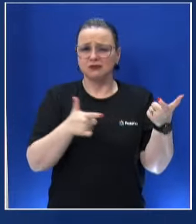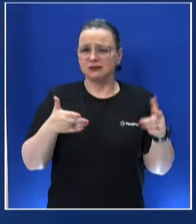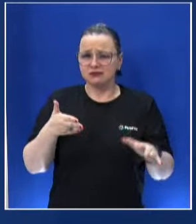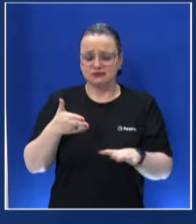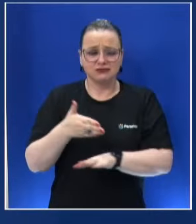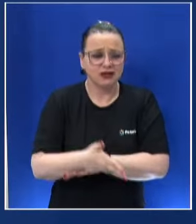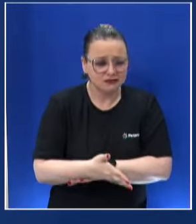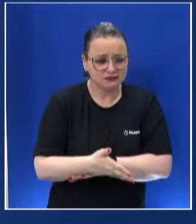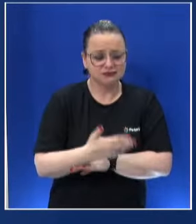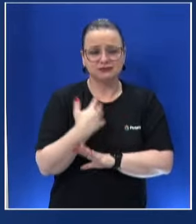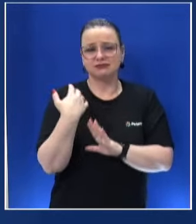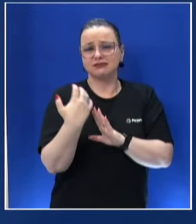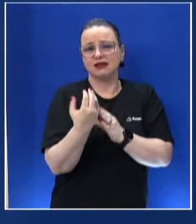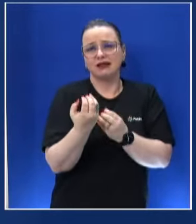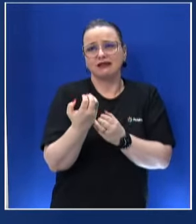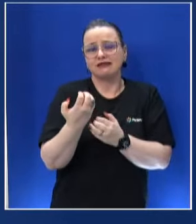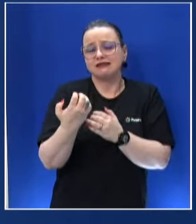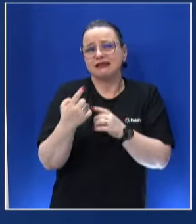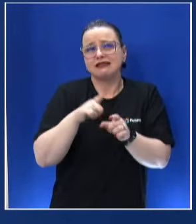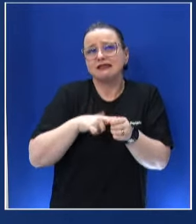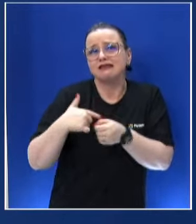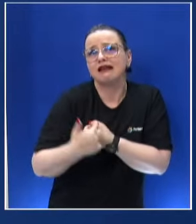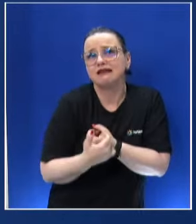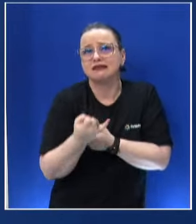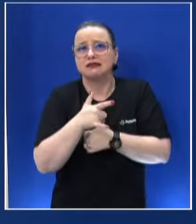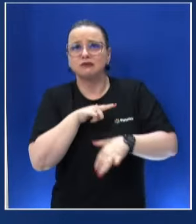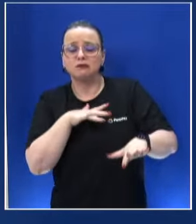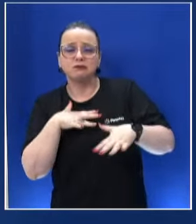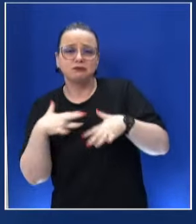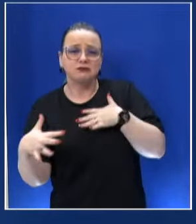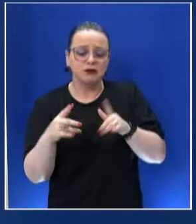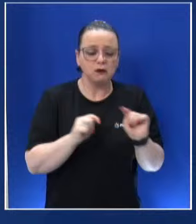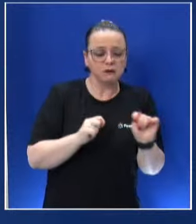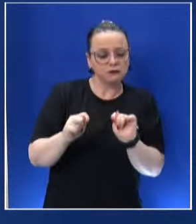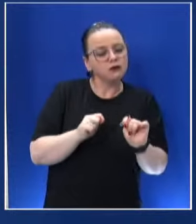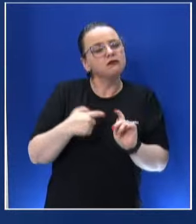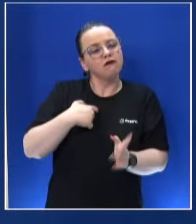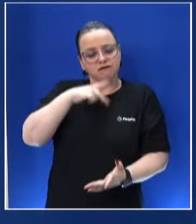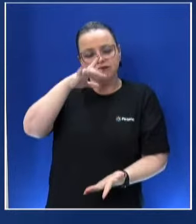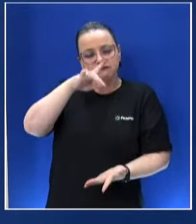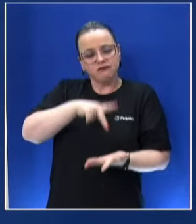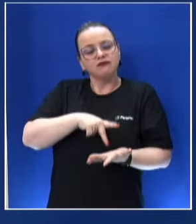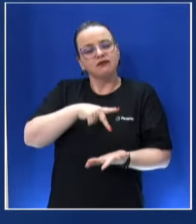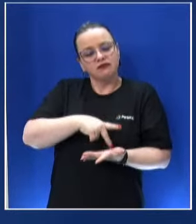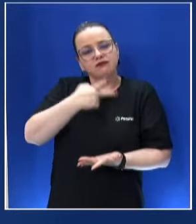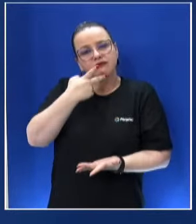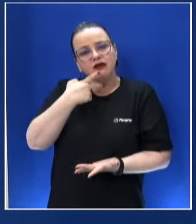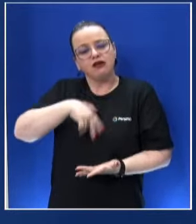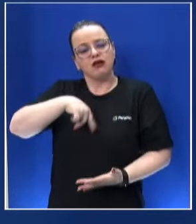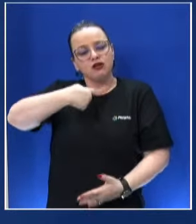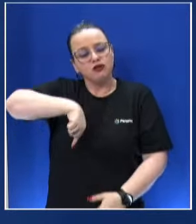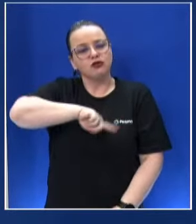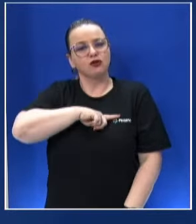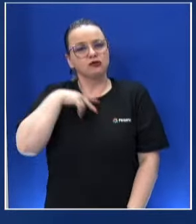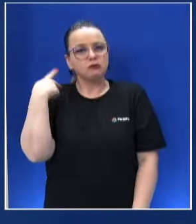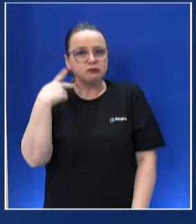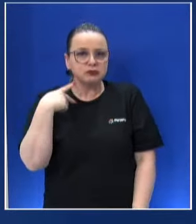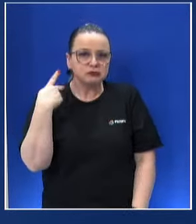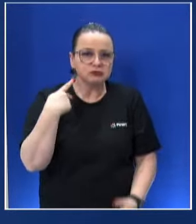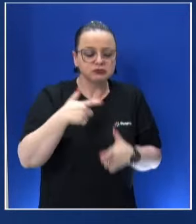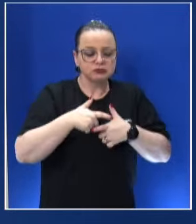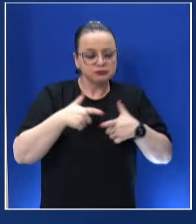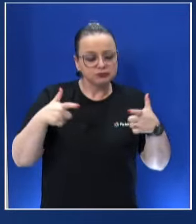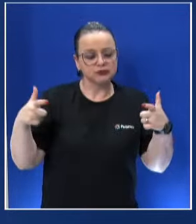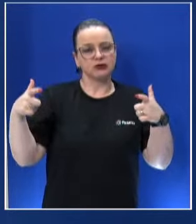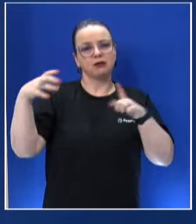à cidade sem mobilidade. Então, com toda tranquilidade, posso afirmar que a nossa política vai ampliar a questão das